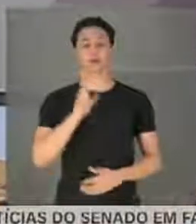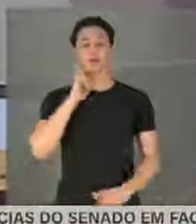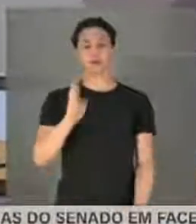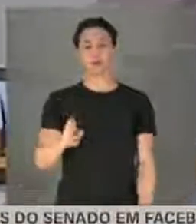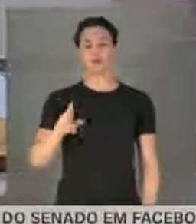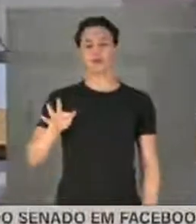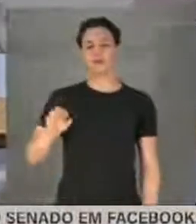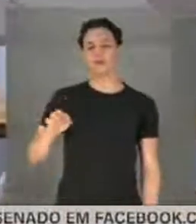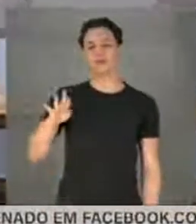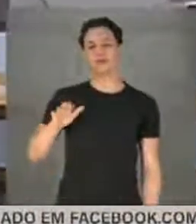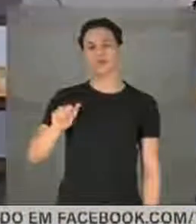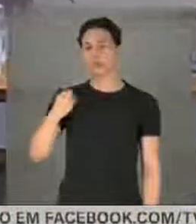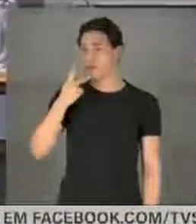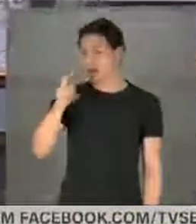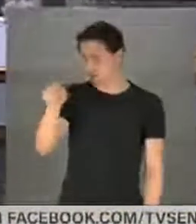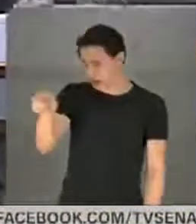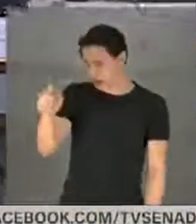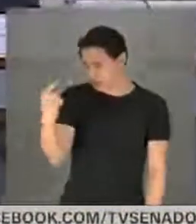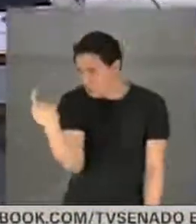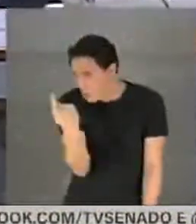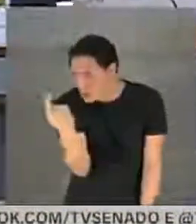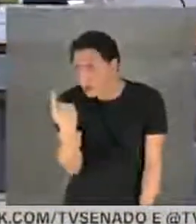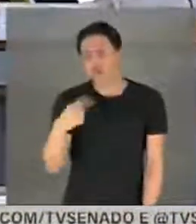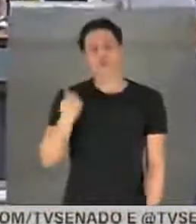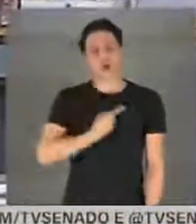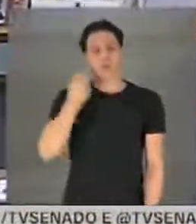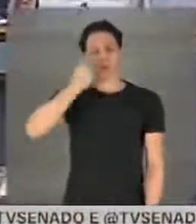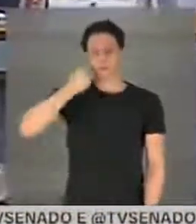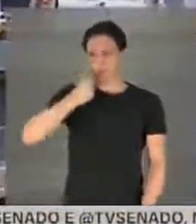dizer que o senhor não está sozinho, nós, senadores, estamos com você nessa luta.